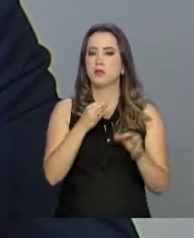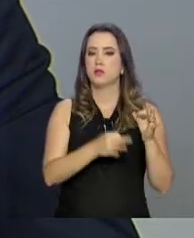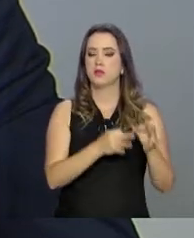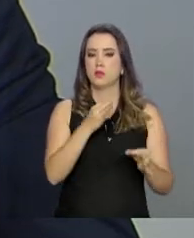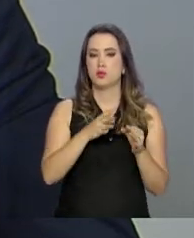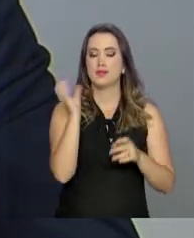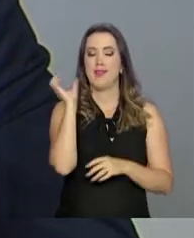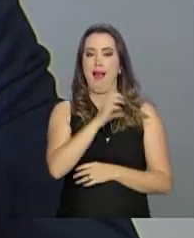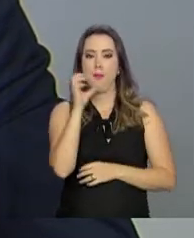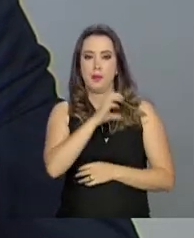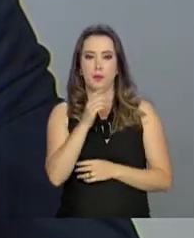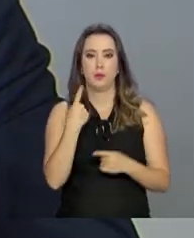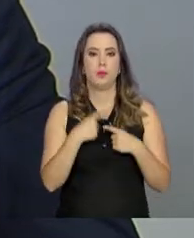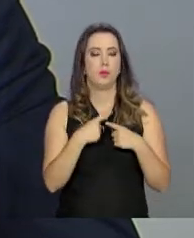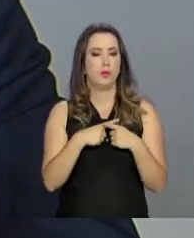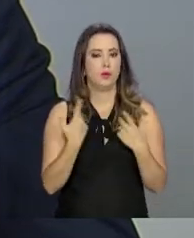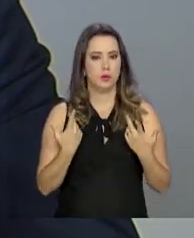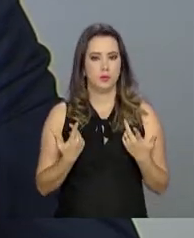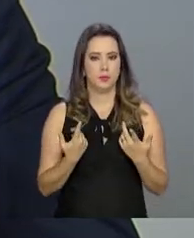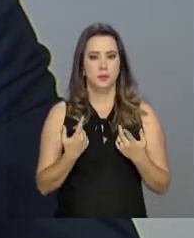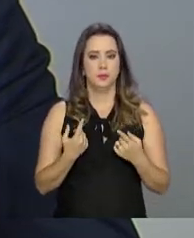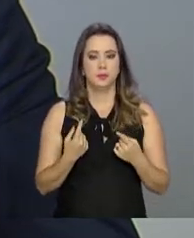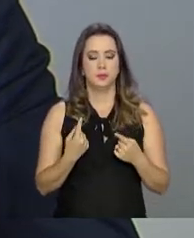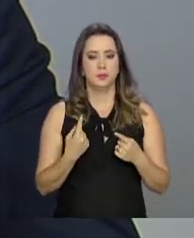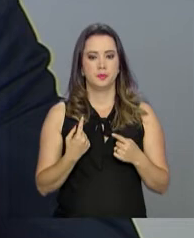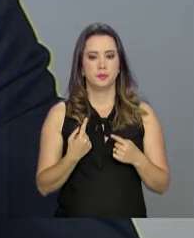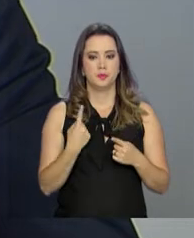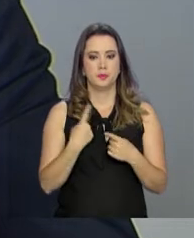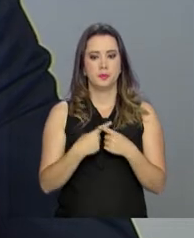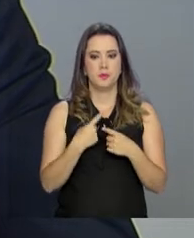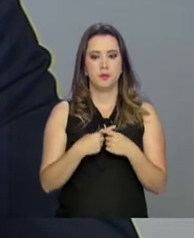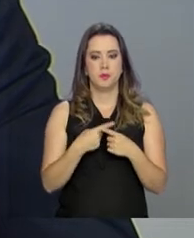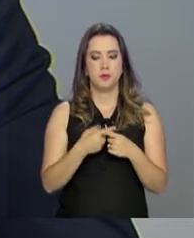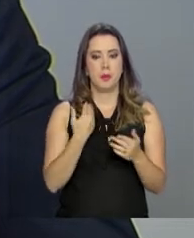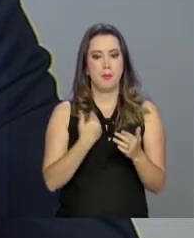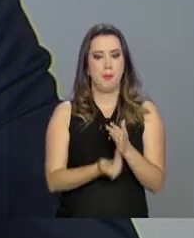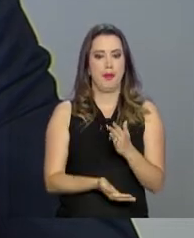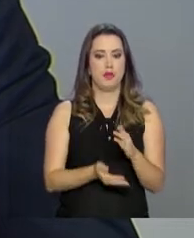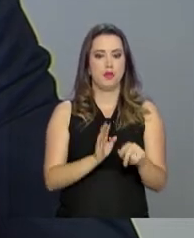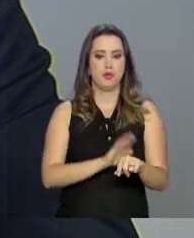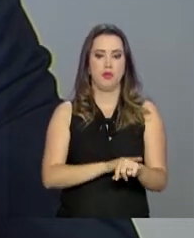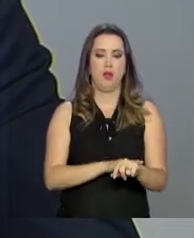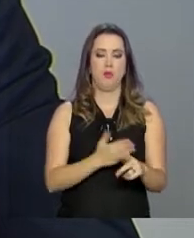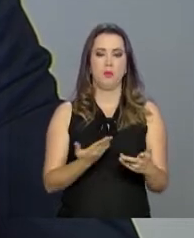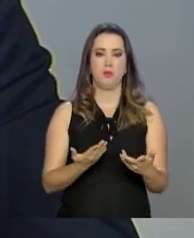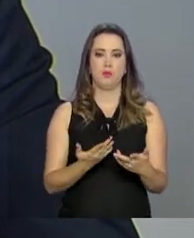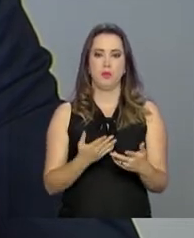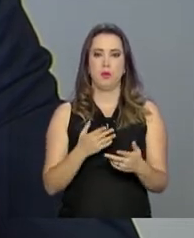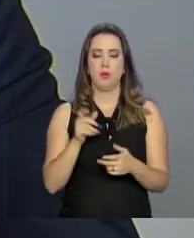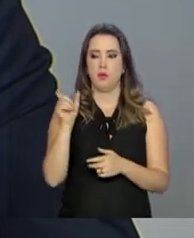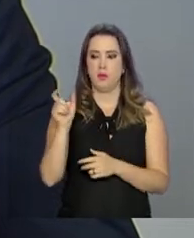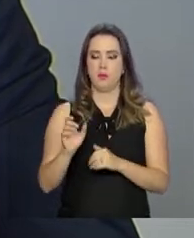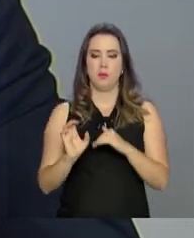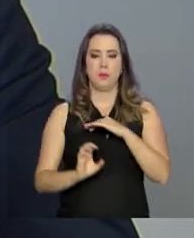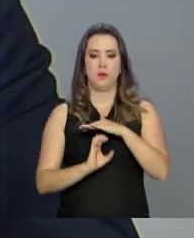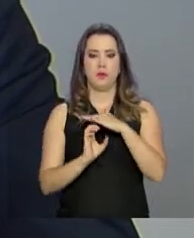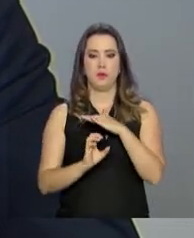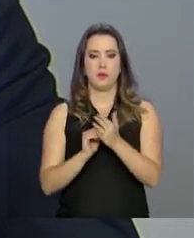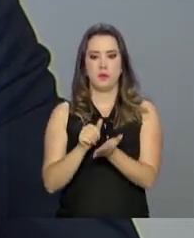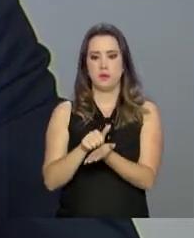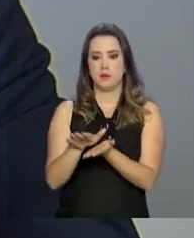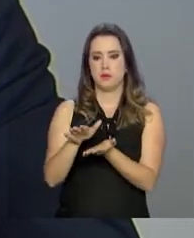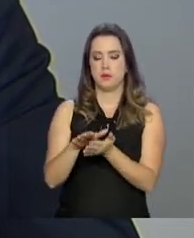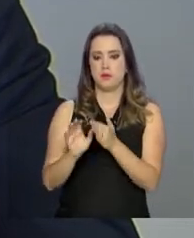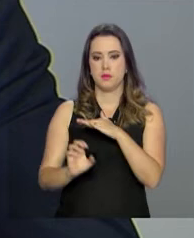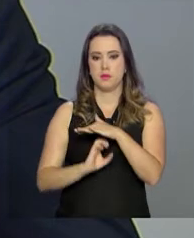mais rápido possível. Por quê? Existe uma prescrição em relação a esse direito. Então, o empregado, quando ele é desligado da